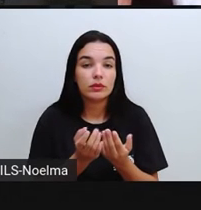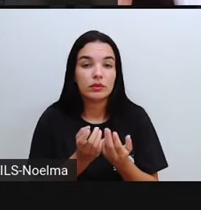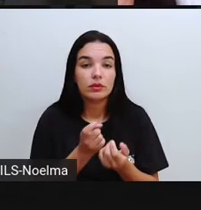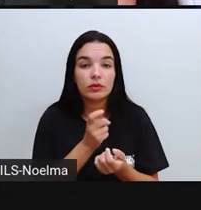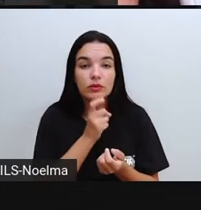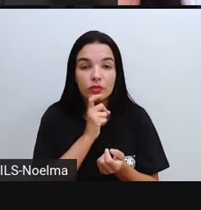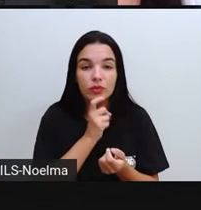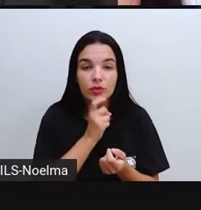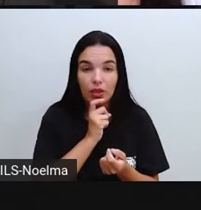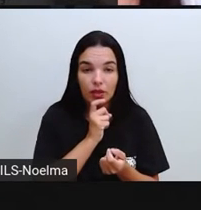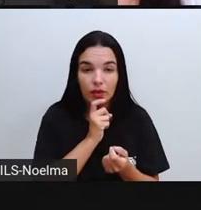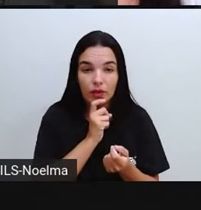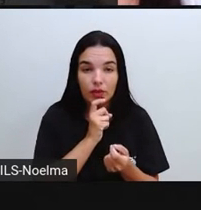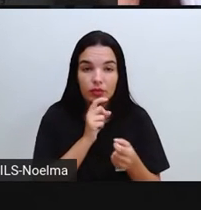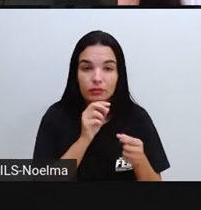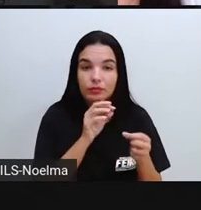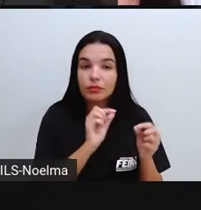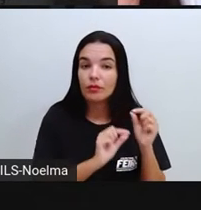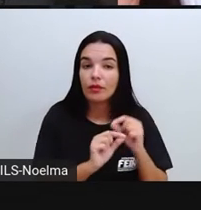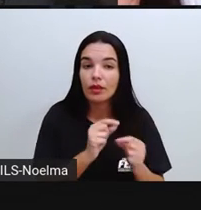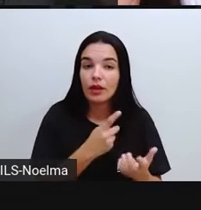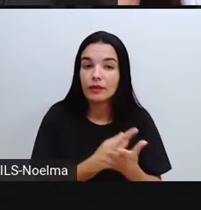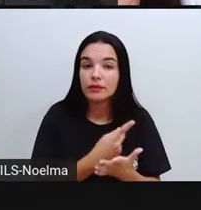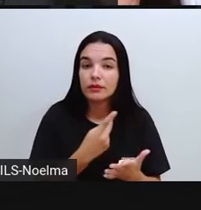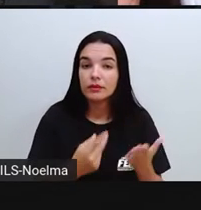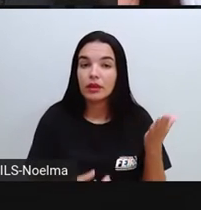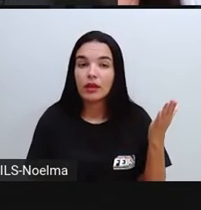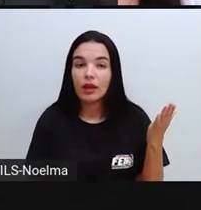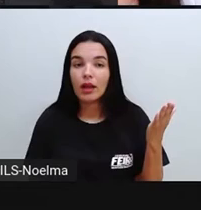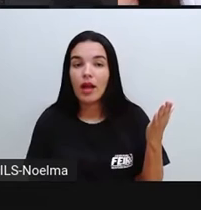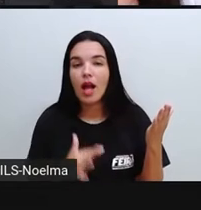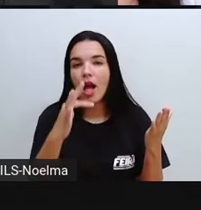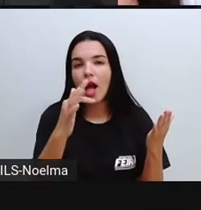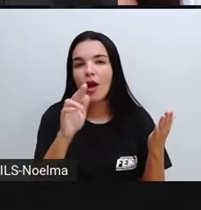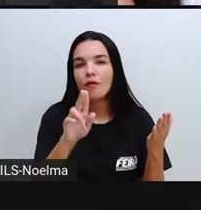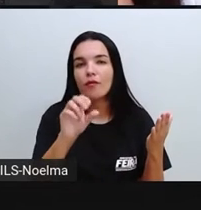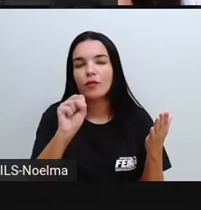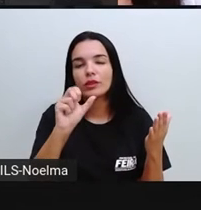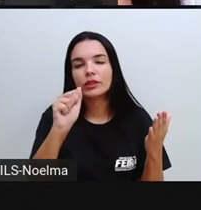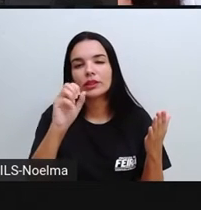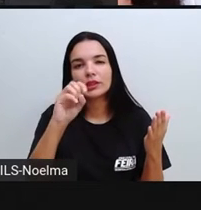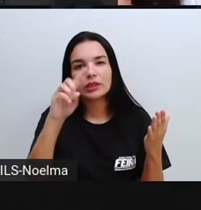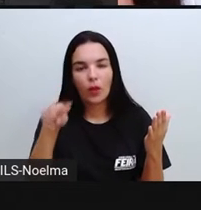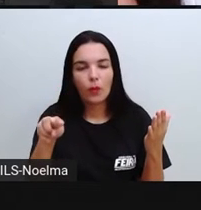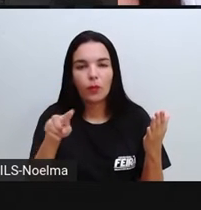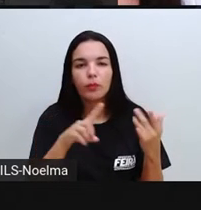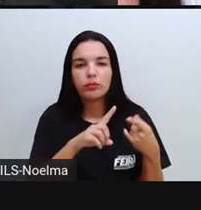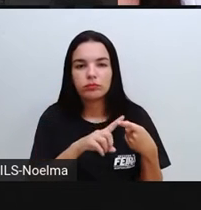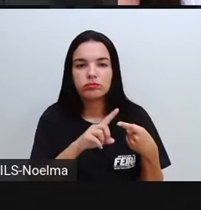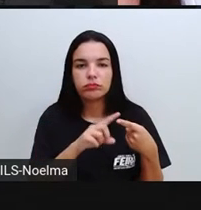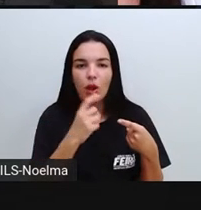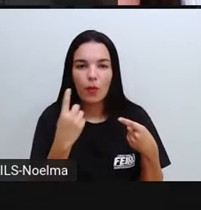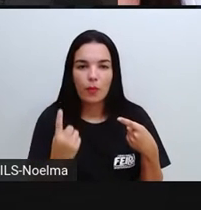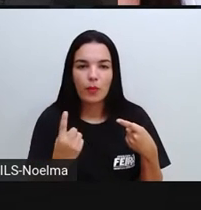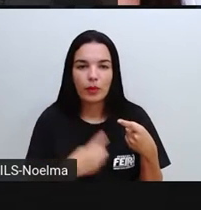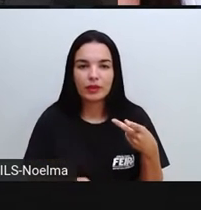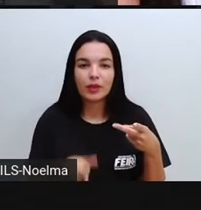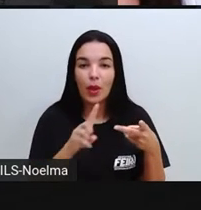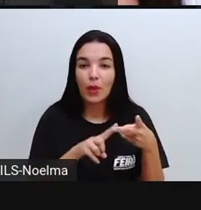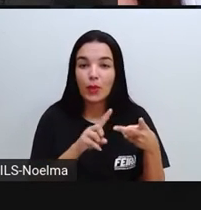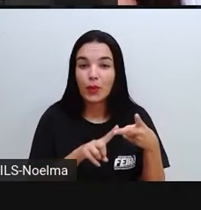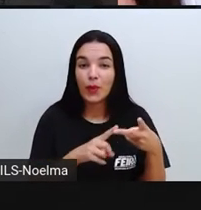sólido para o líquido, nós vamos dizer que houve o quê? Uma fusão. Vaporização. Do líquido